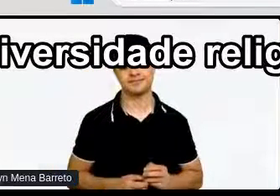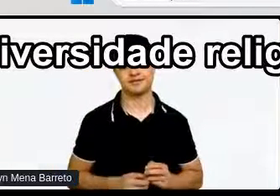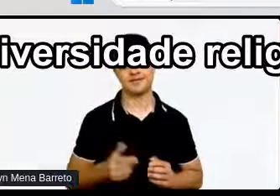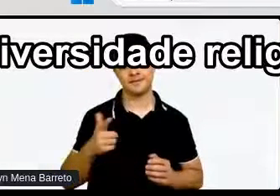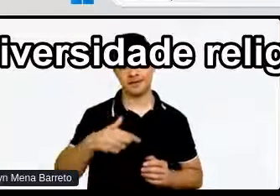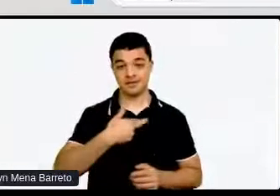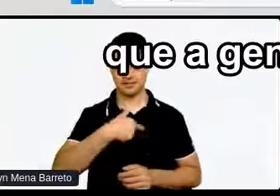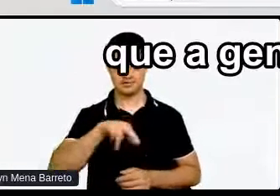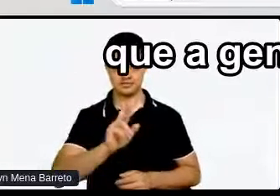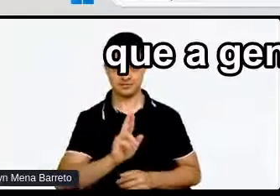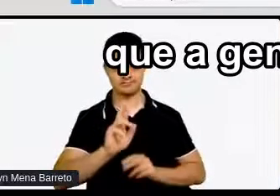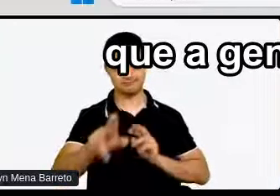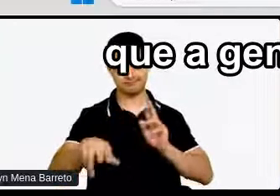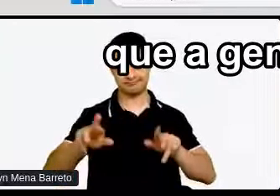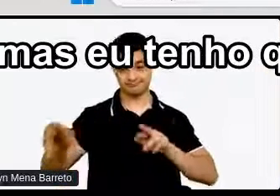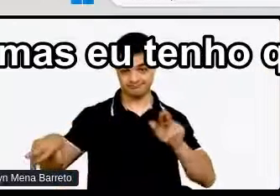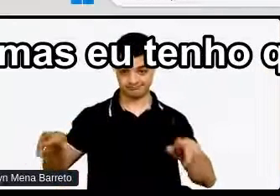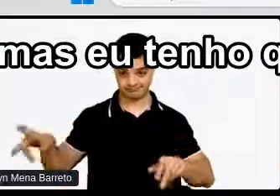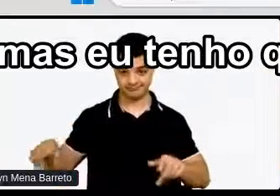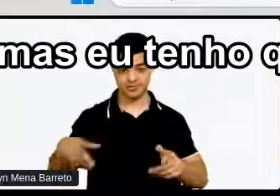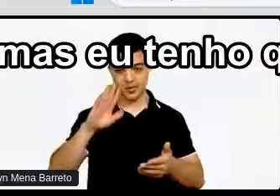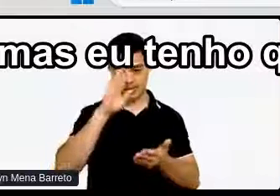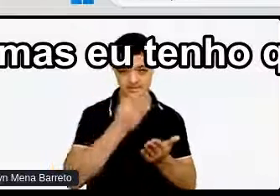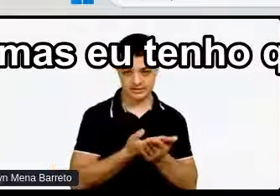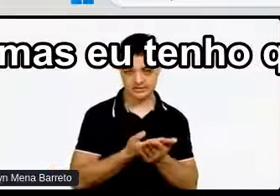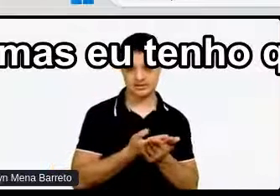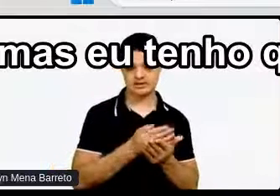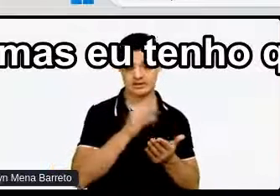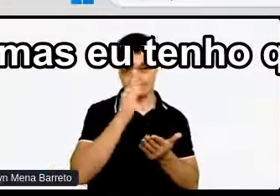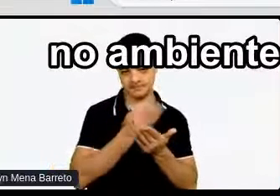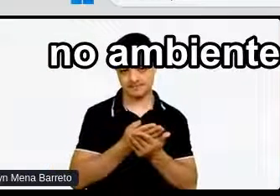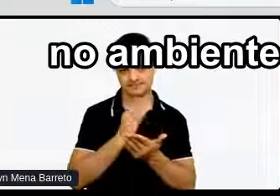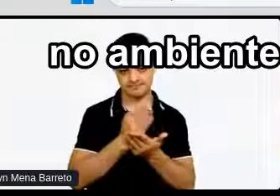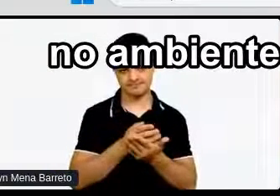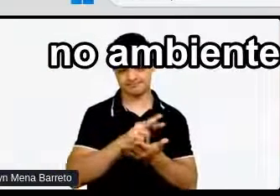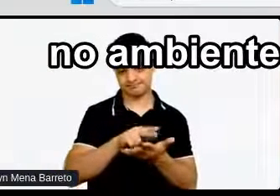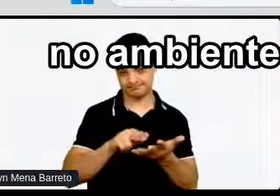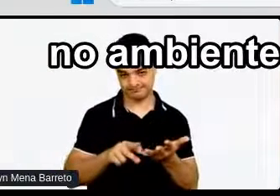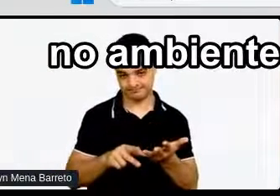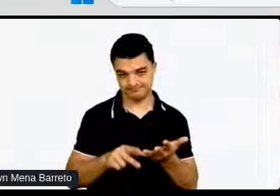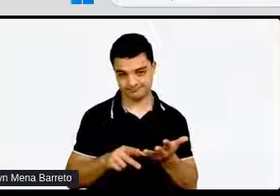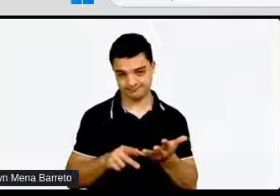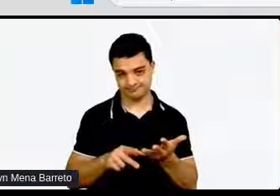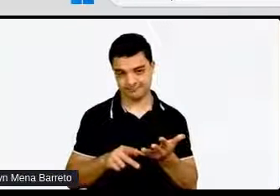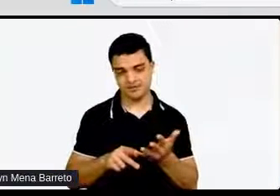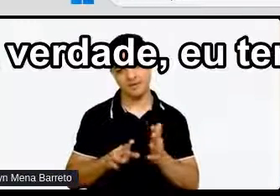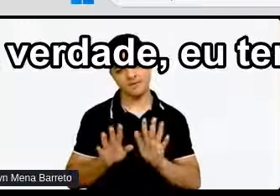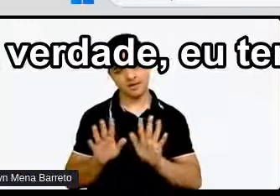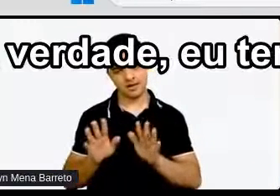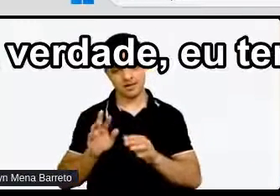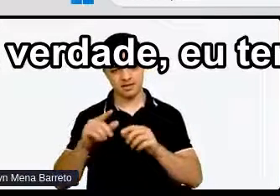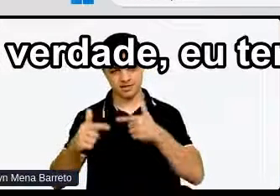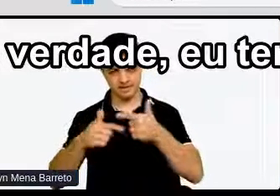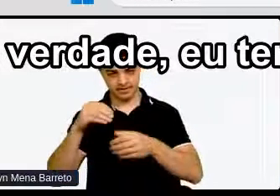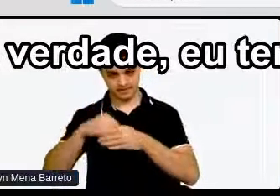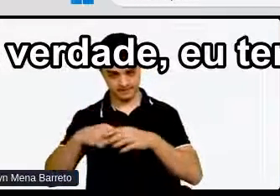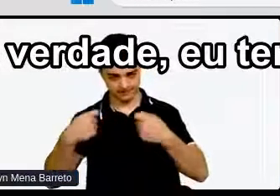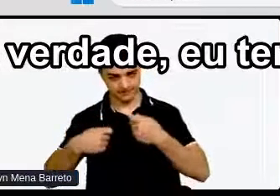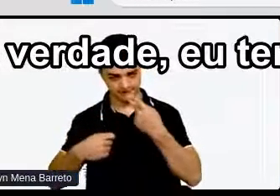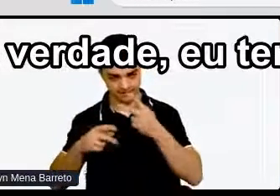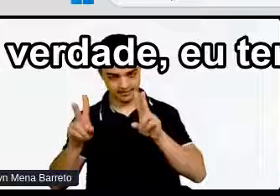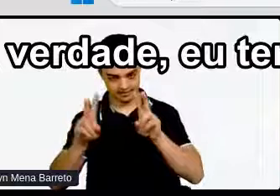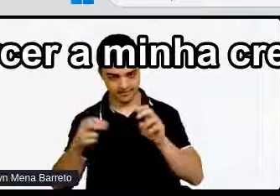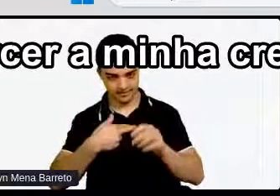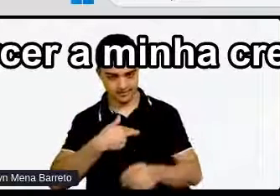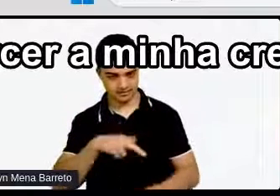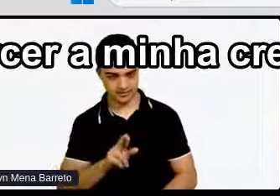e de crenças Que a gente pensa Ah, mas eu tenho que falar de religião No ambiente de trabalho Na verdade, eu tenho que